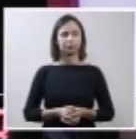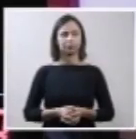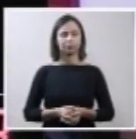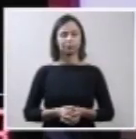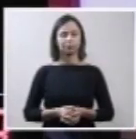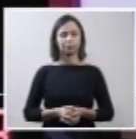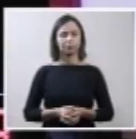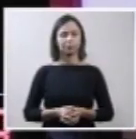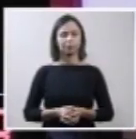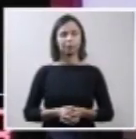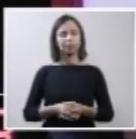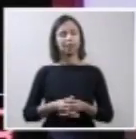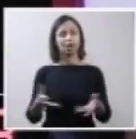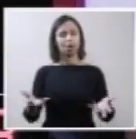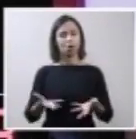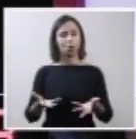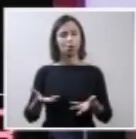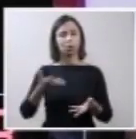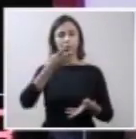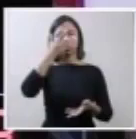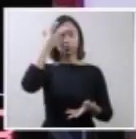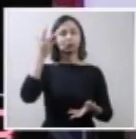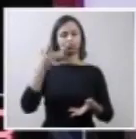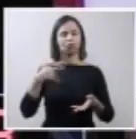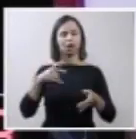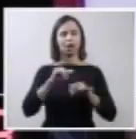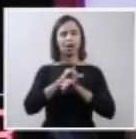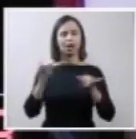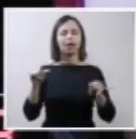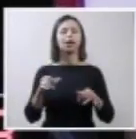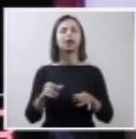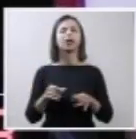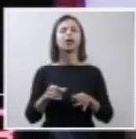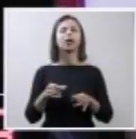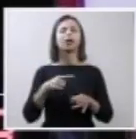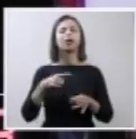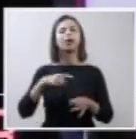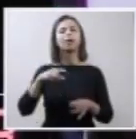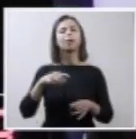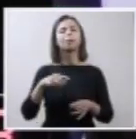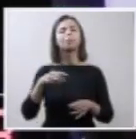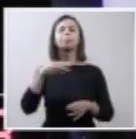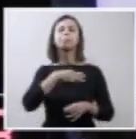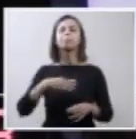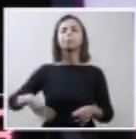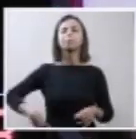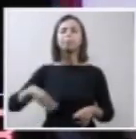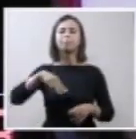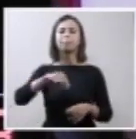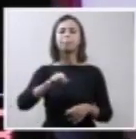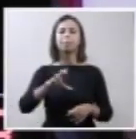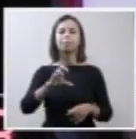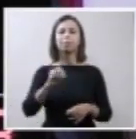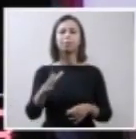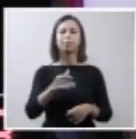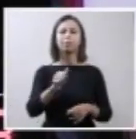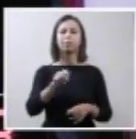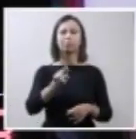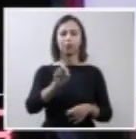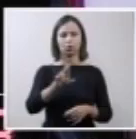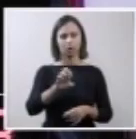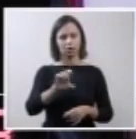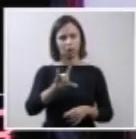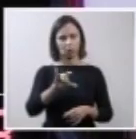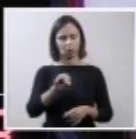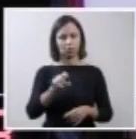ouviremos, tal como já anunciado pelo ministro Marco Aurélio, o seu ministro da Saúde,